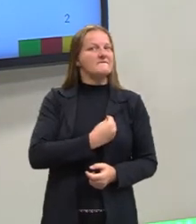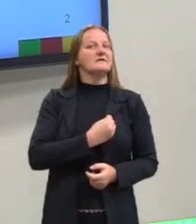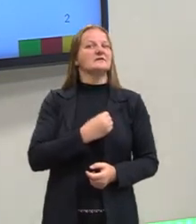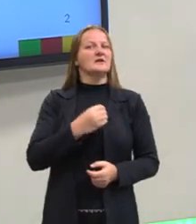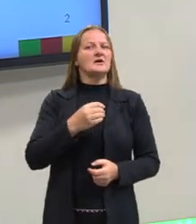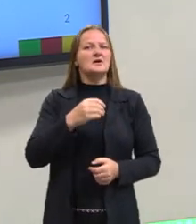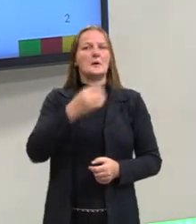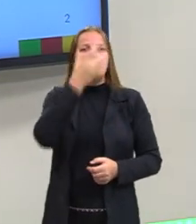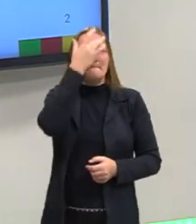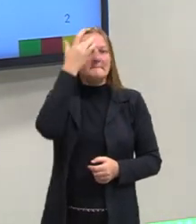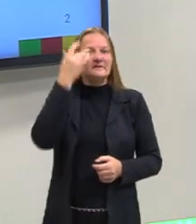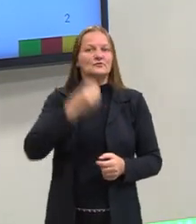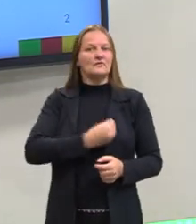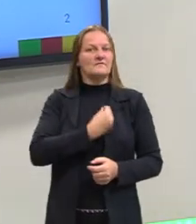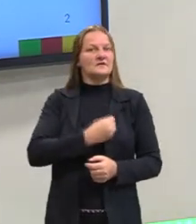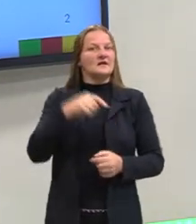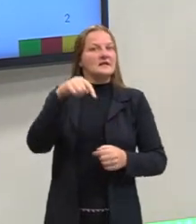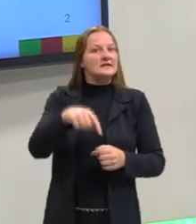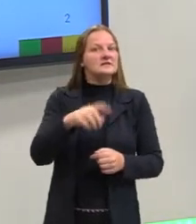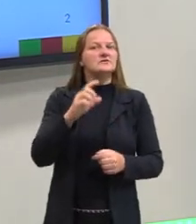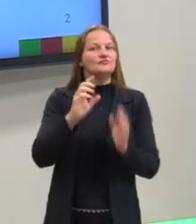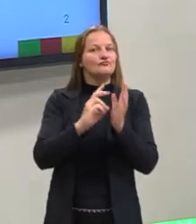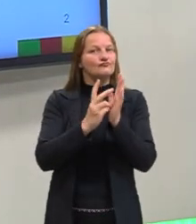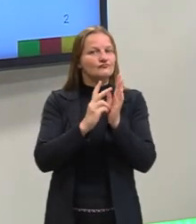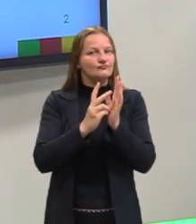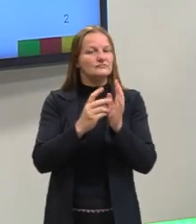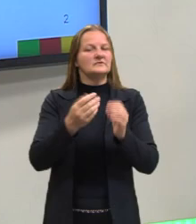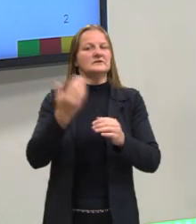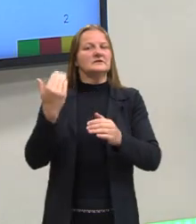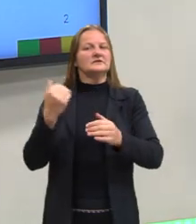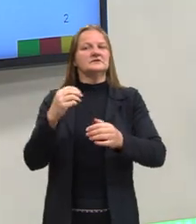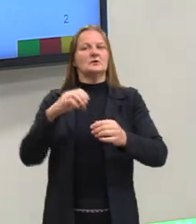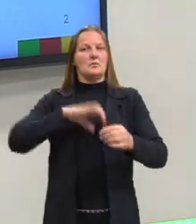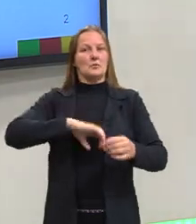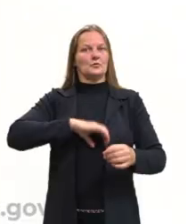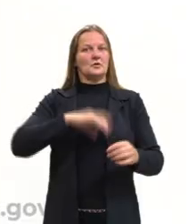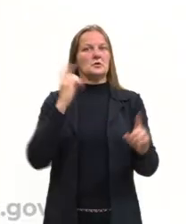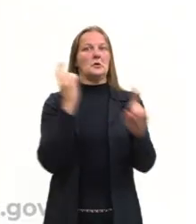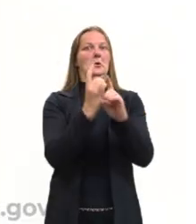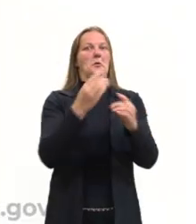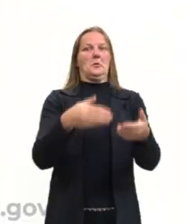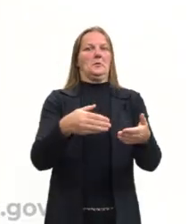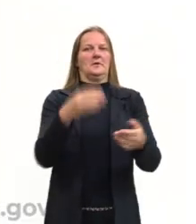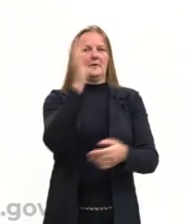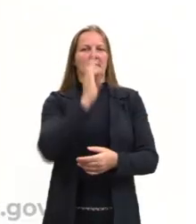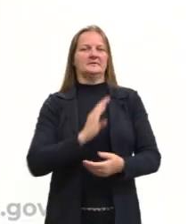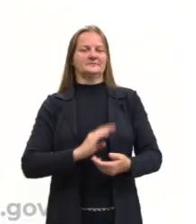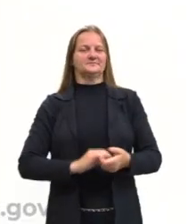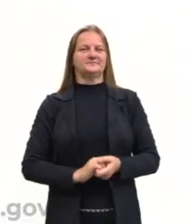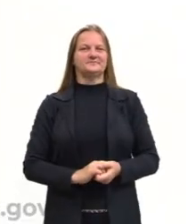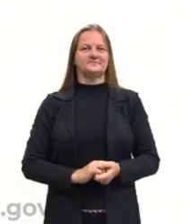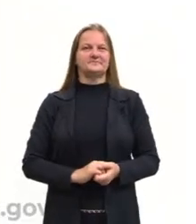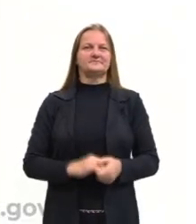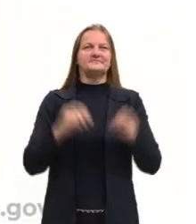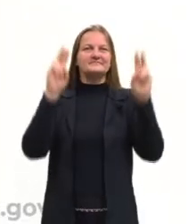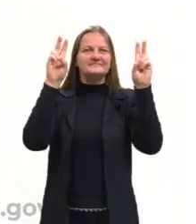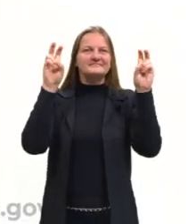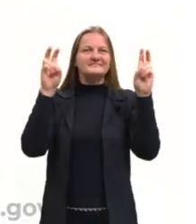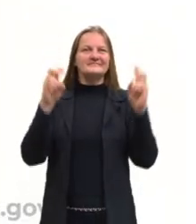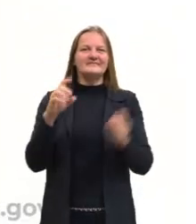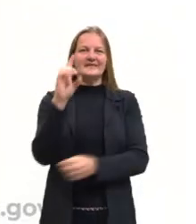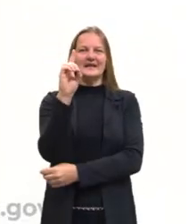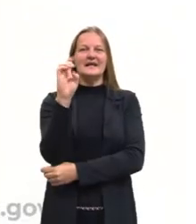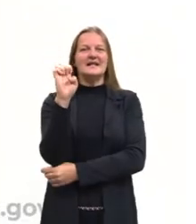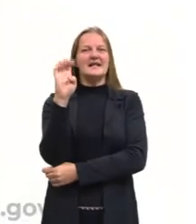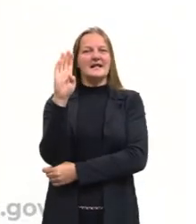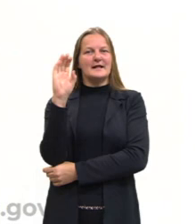antes dos portugueses falarem por aí que nos descobriram, né? Então, minha curadora, né? Débora,